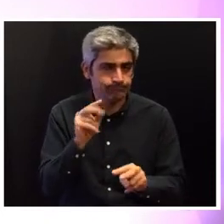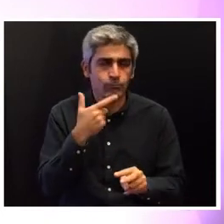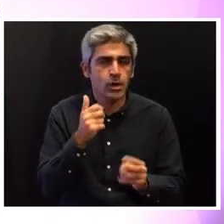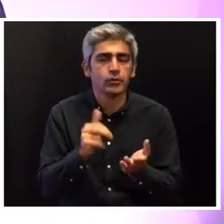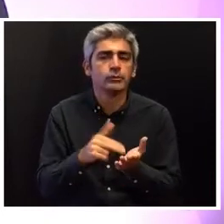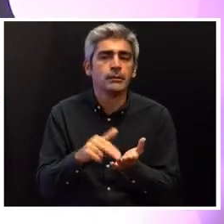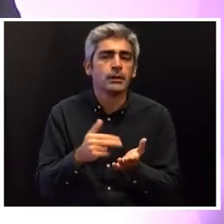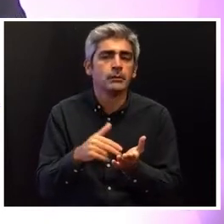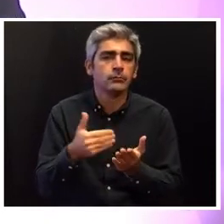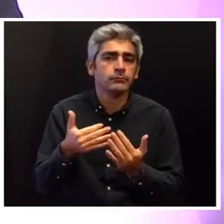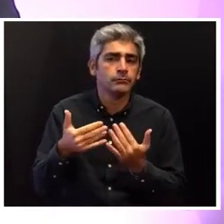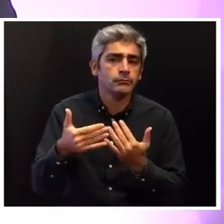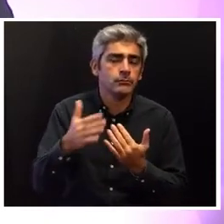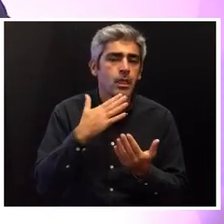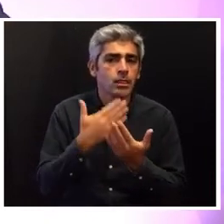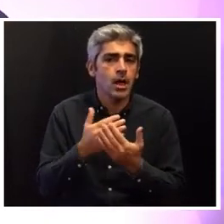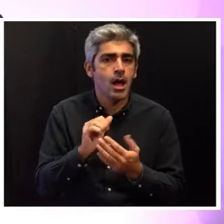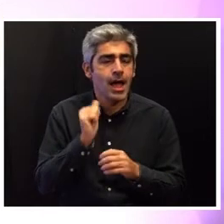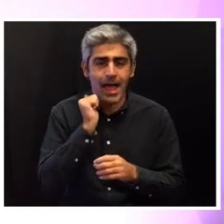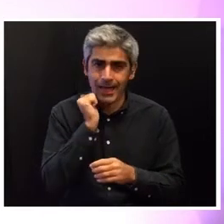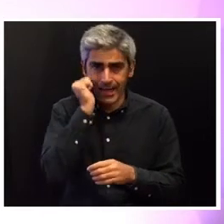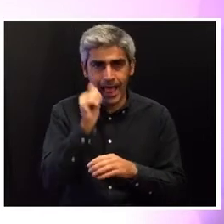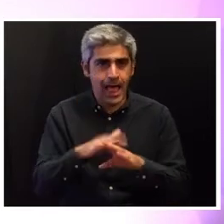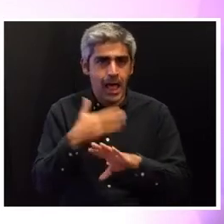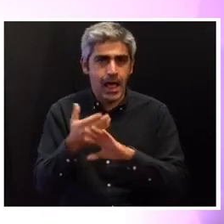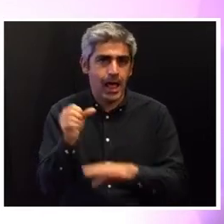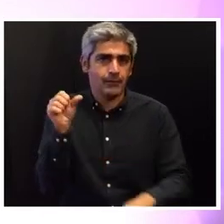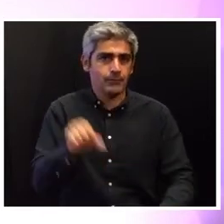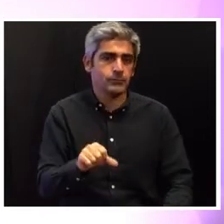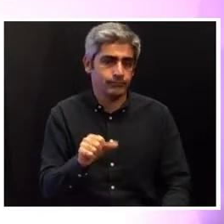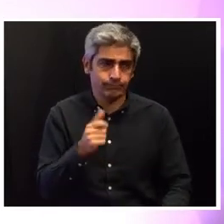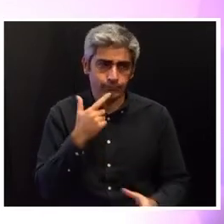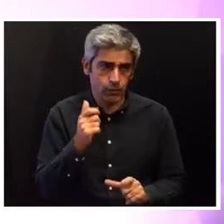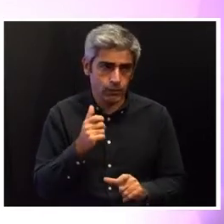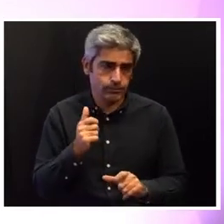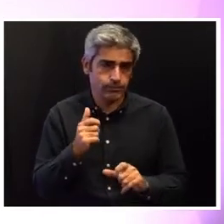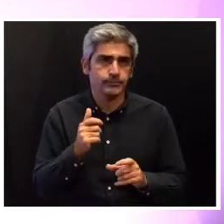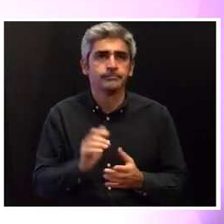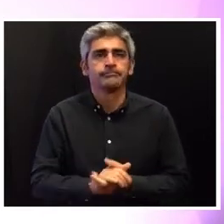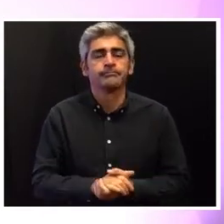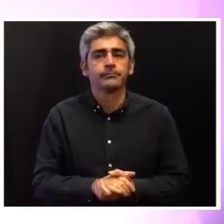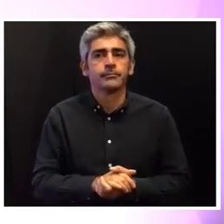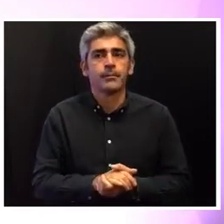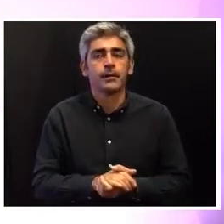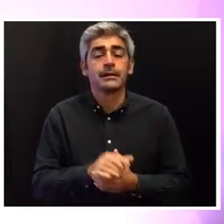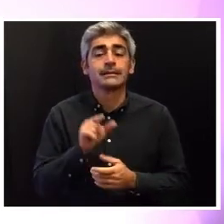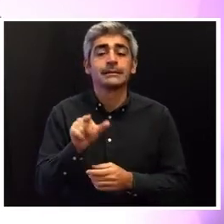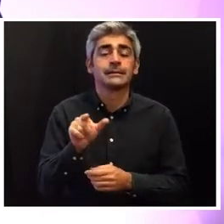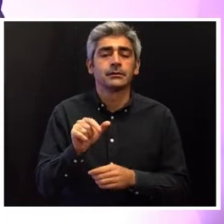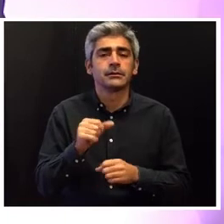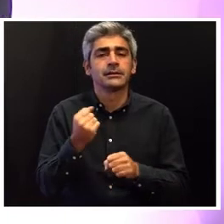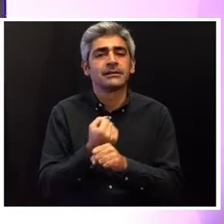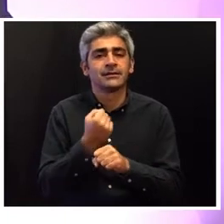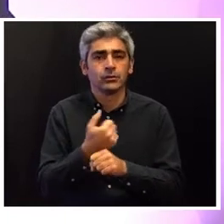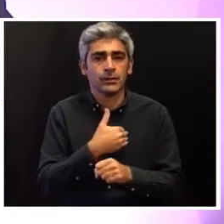pelo seu agravamento para intervir. E, neste aspecto, os serviços de saúde estão numa posição